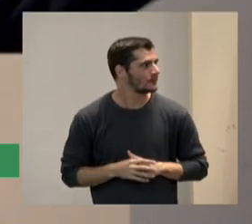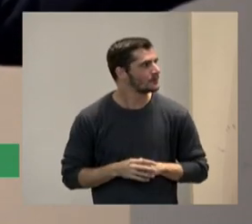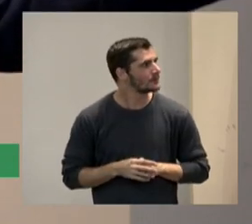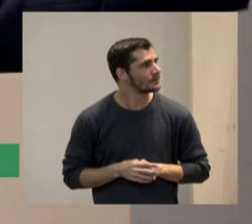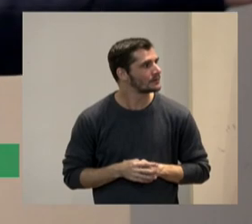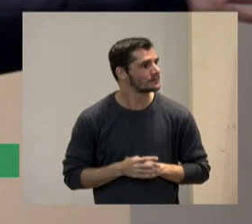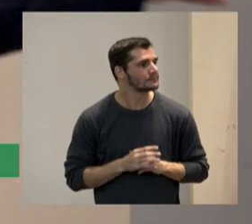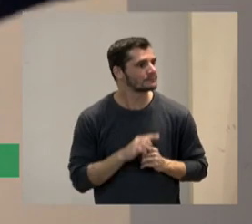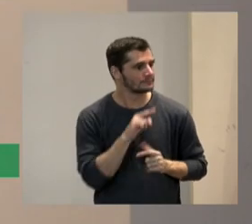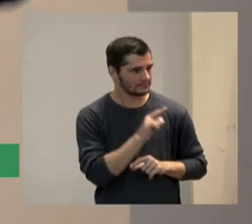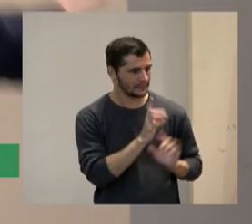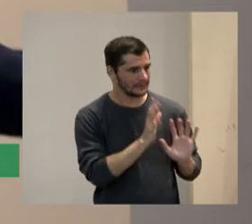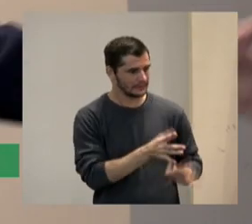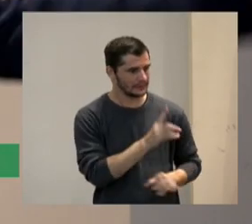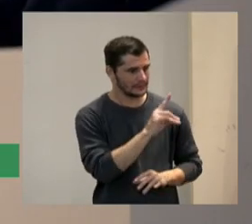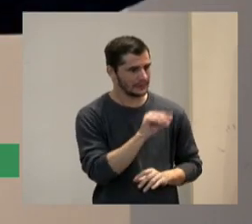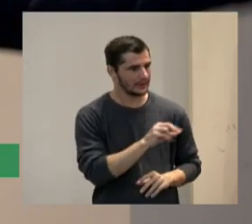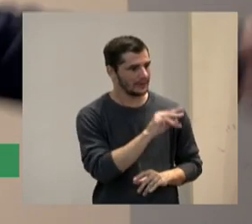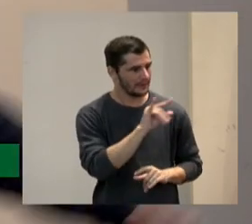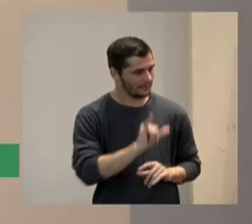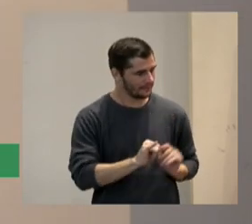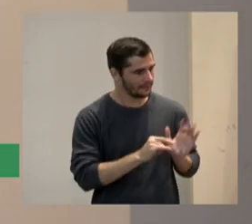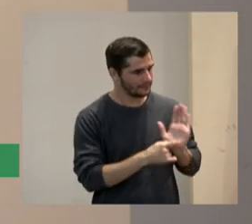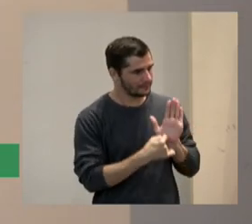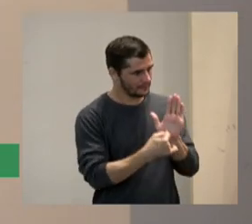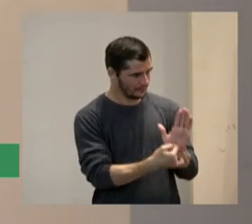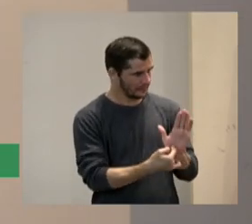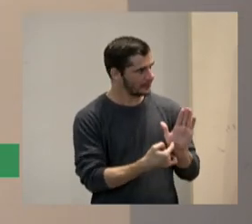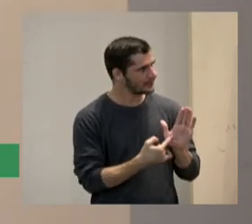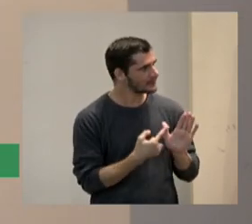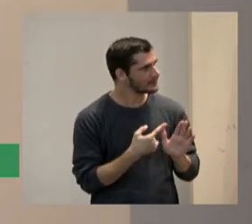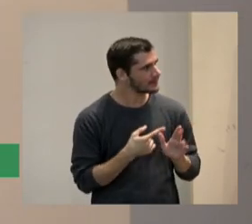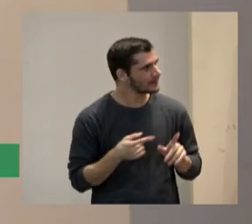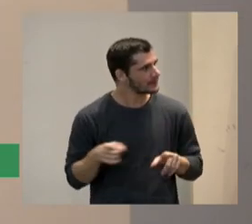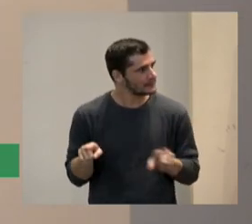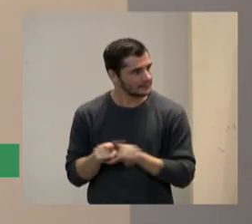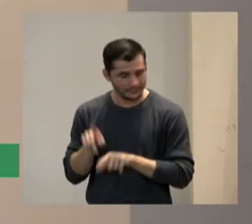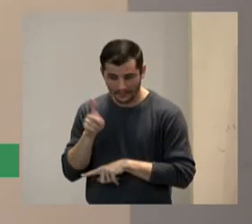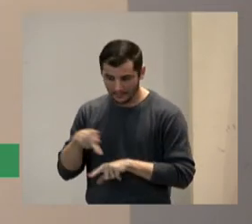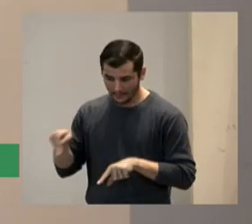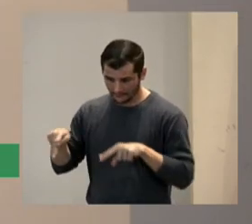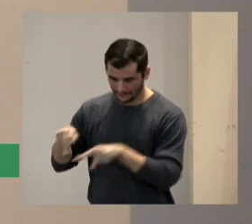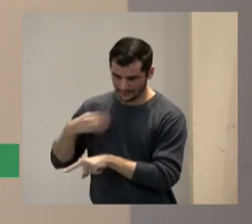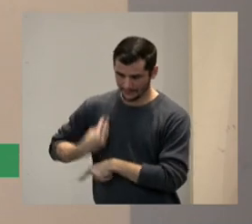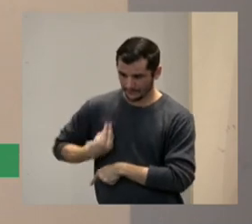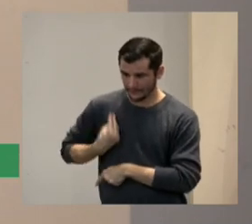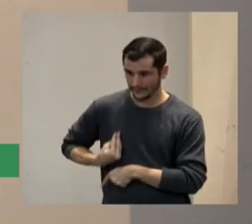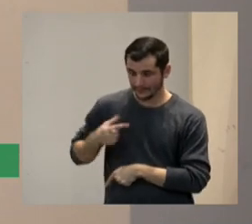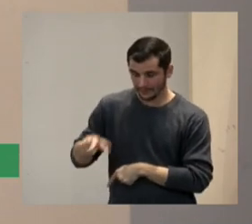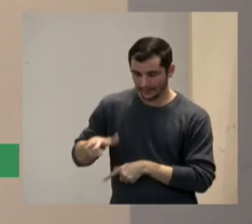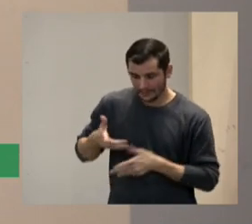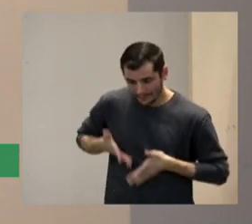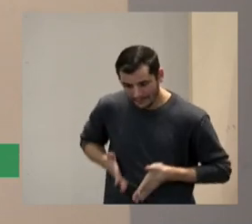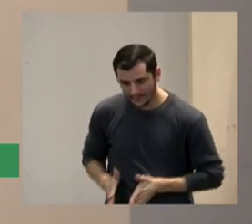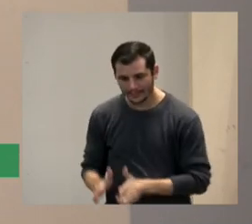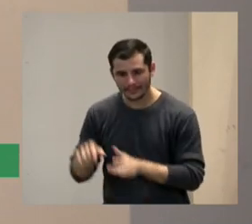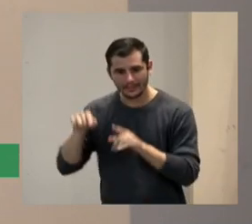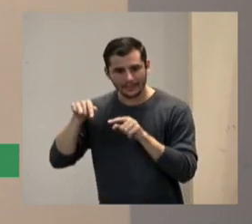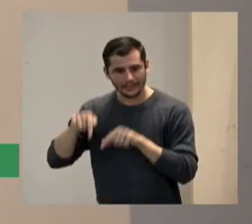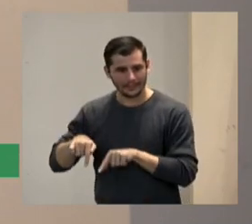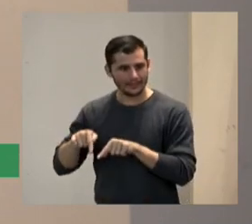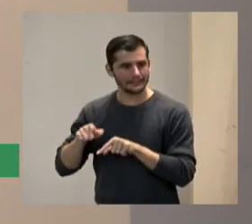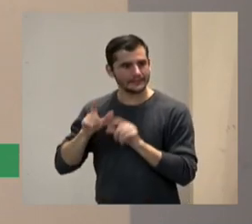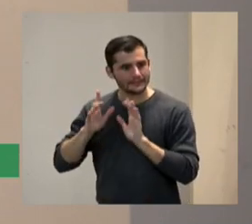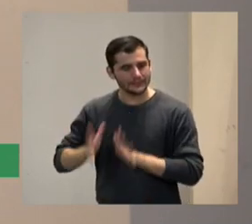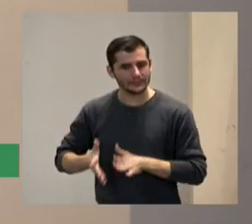tudo isso ou por cima de tudo isso que apresentaram eu sou professor eu acho que eu nasci e logo